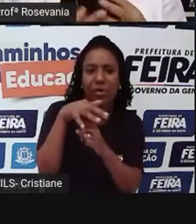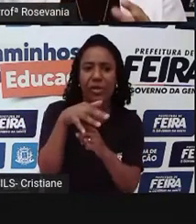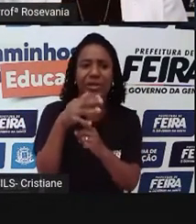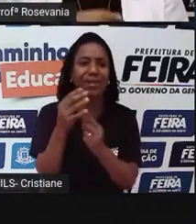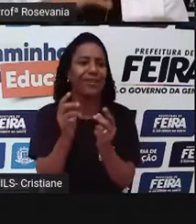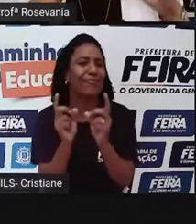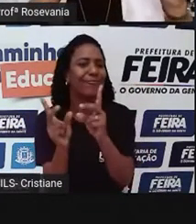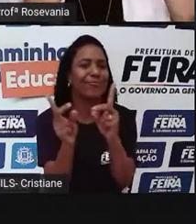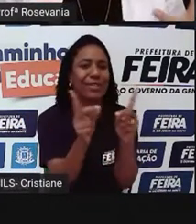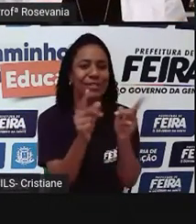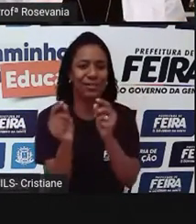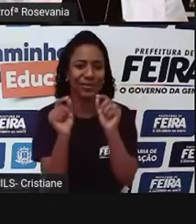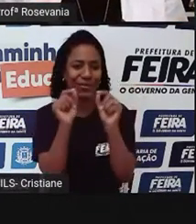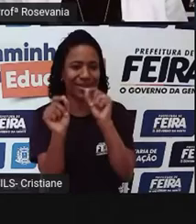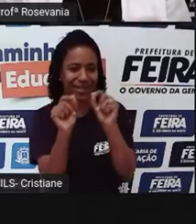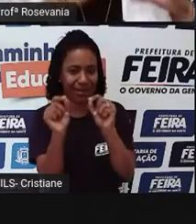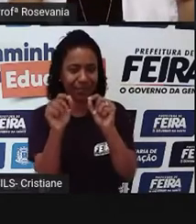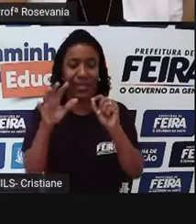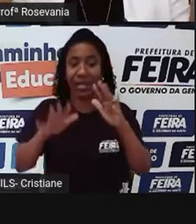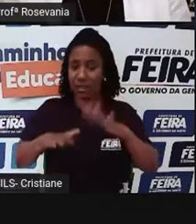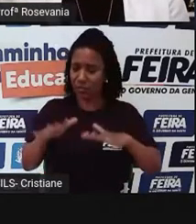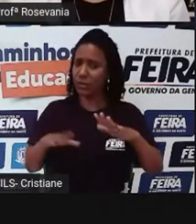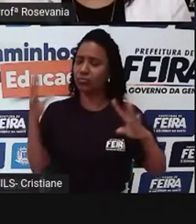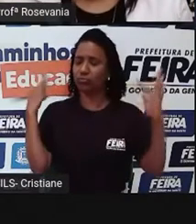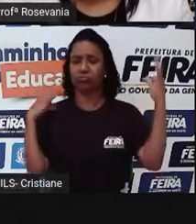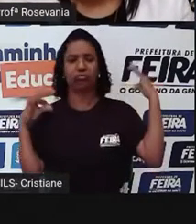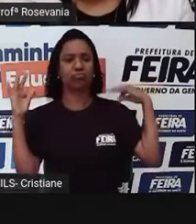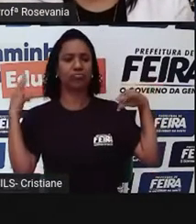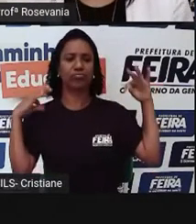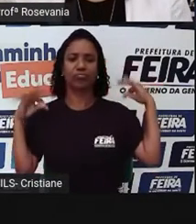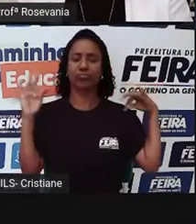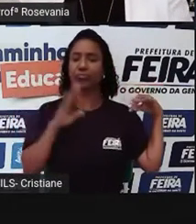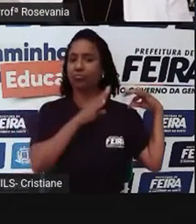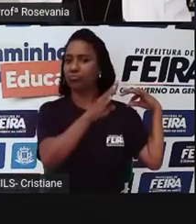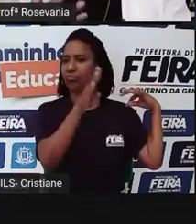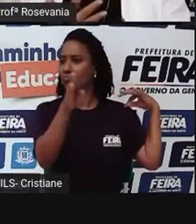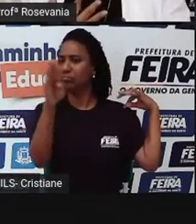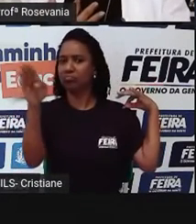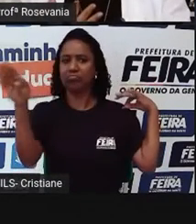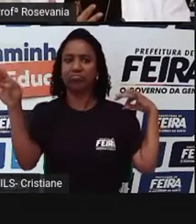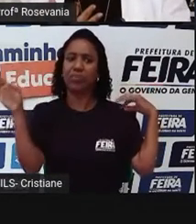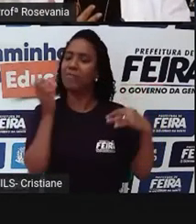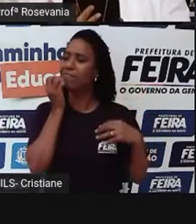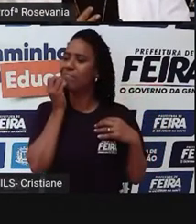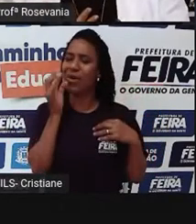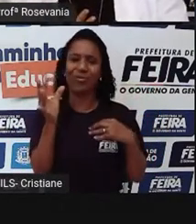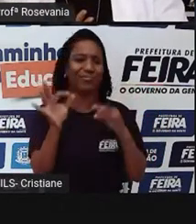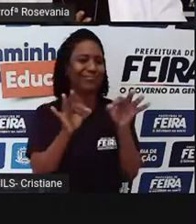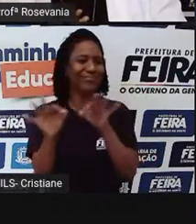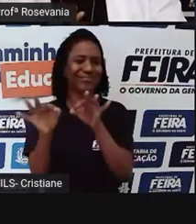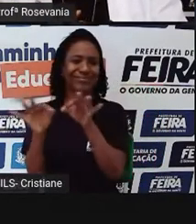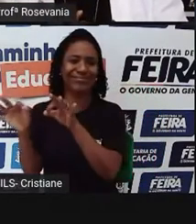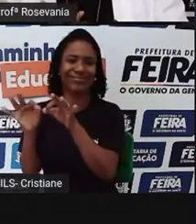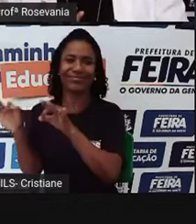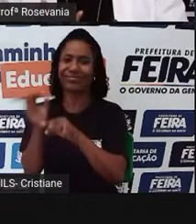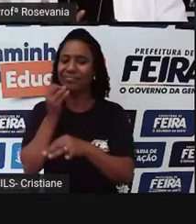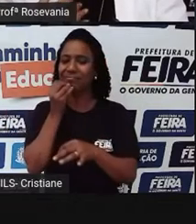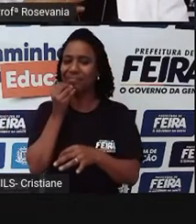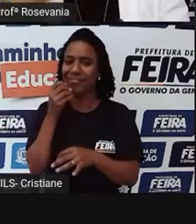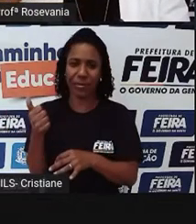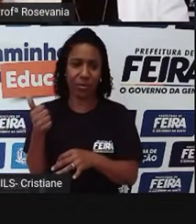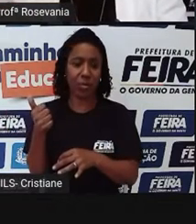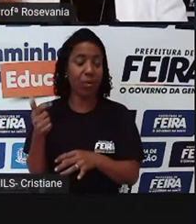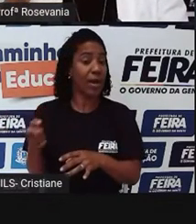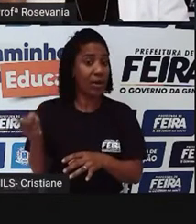bem organizadinho, armadinho pra dizer aquilo, pra você observar aquilo, e na feira livre não tem essa não tem